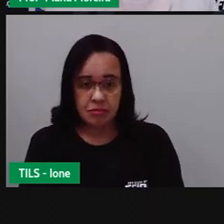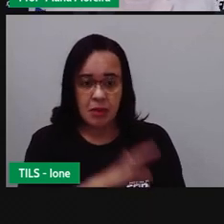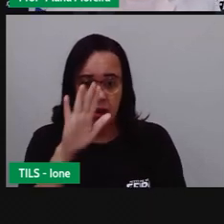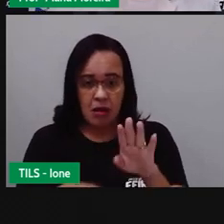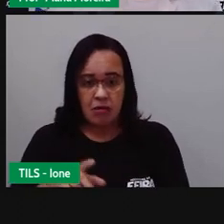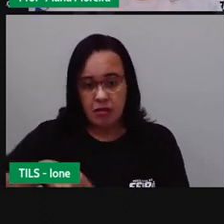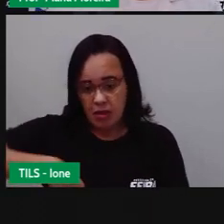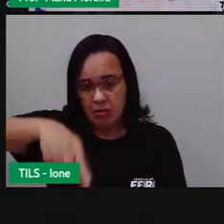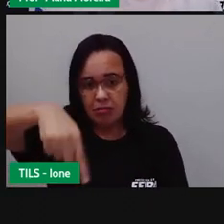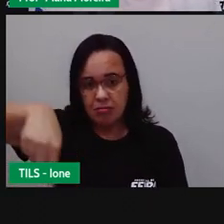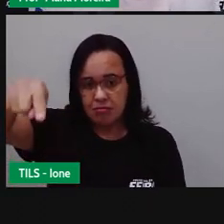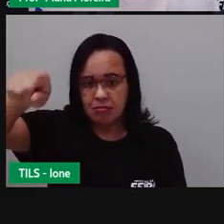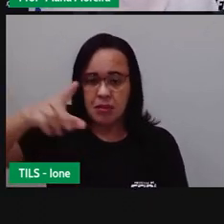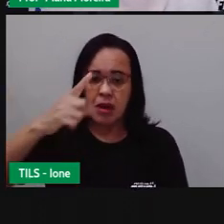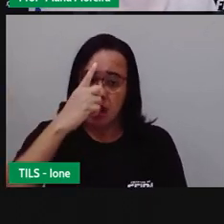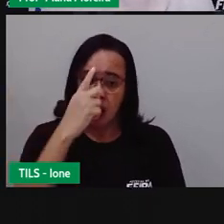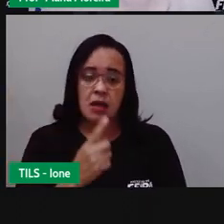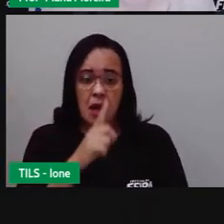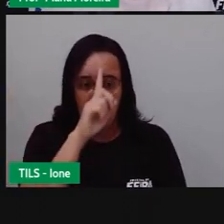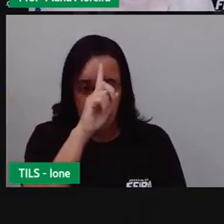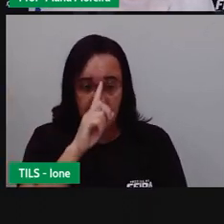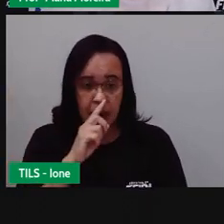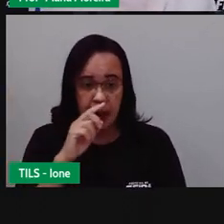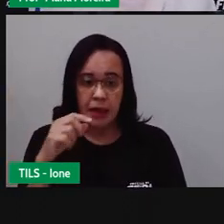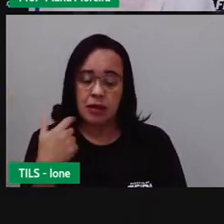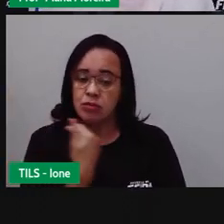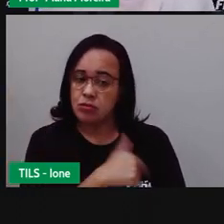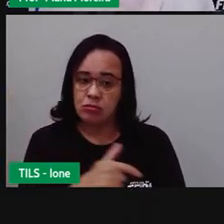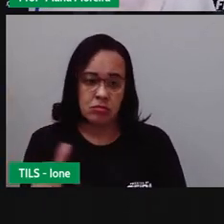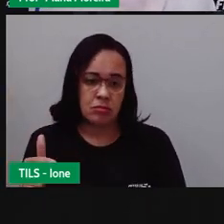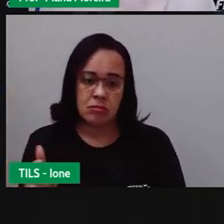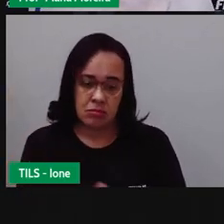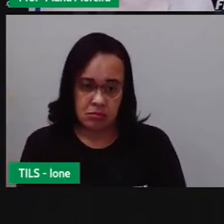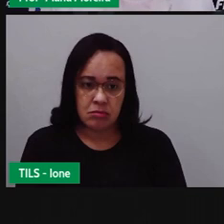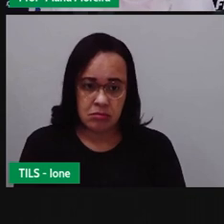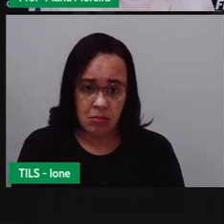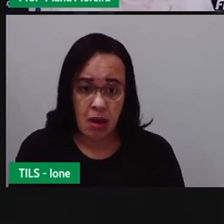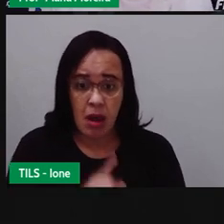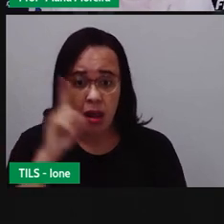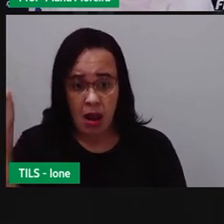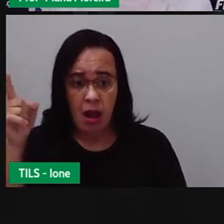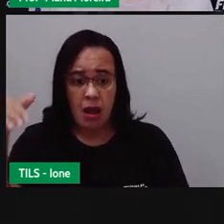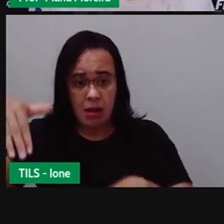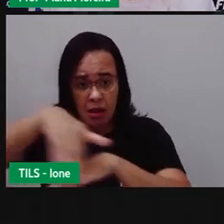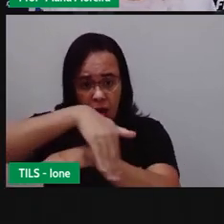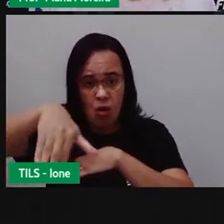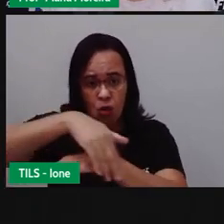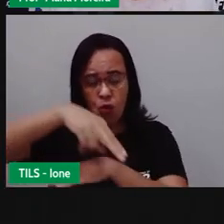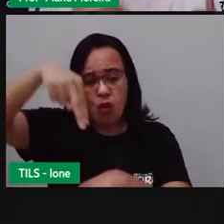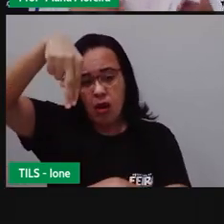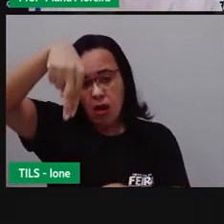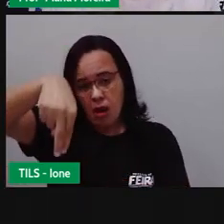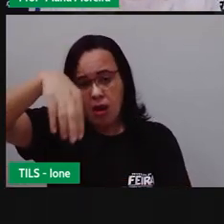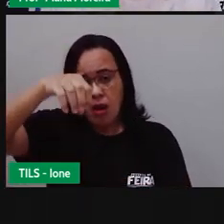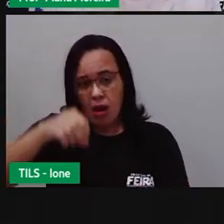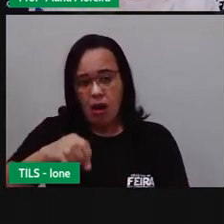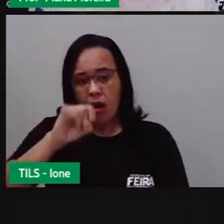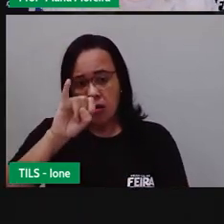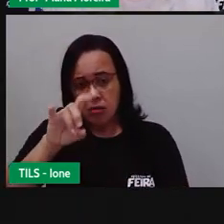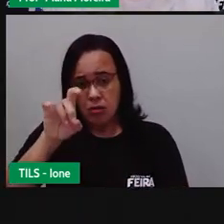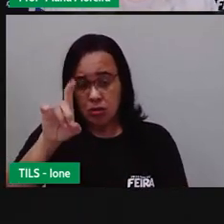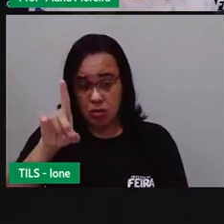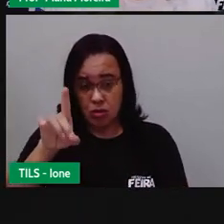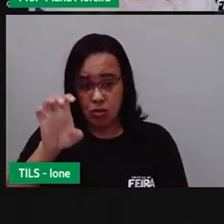cidade, por enquanto, temos aí na Noide Cerqueira, né? Uma ciclovia, que é um trecho que é destinado só e